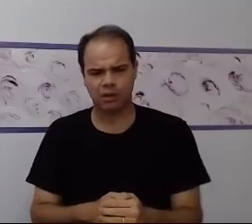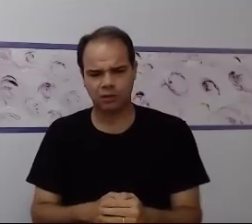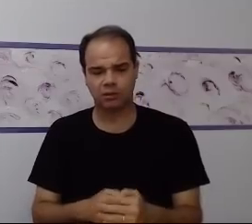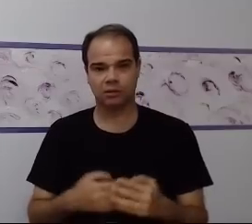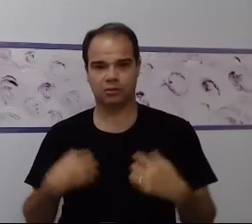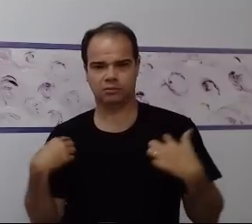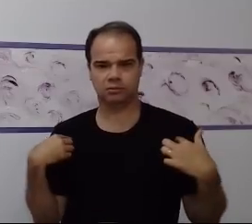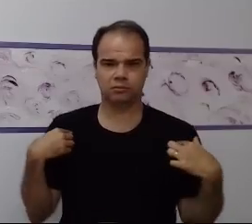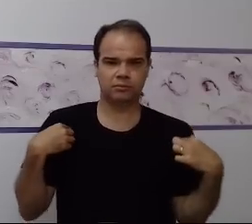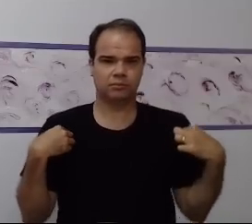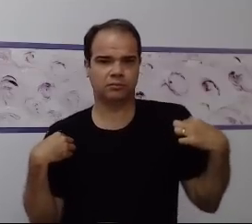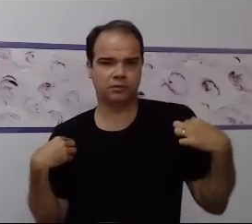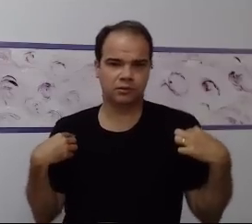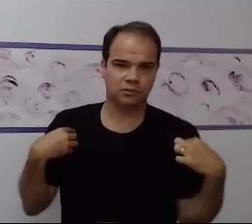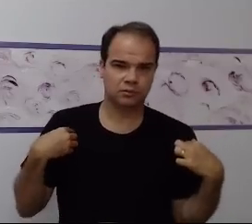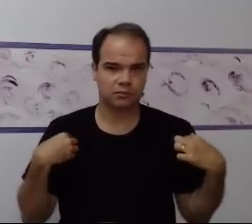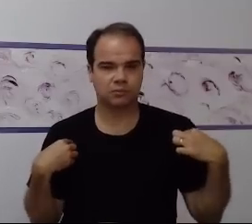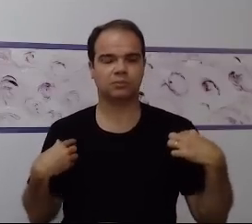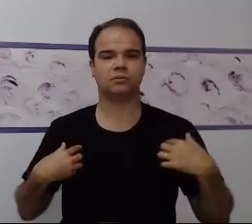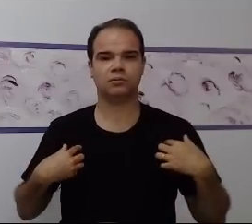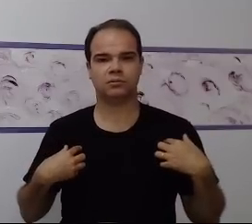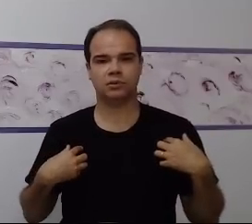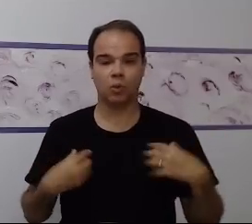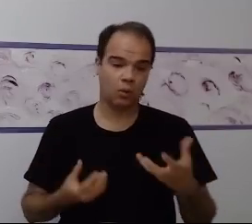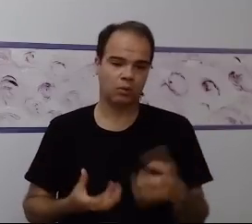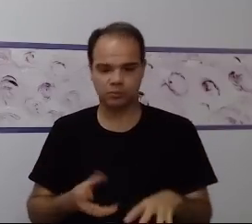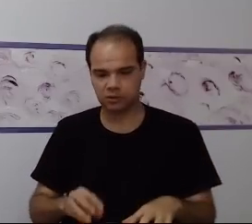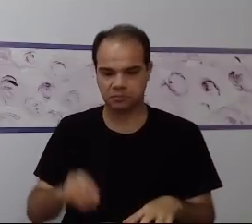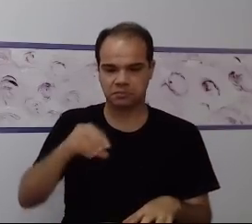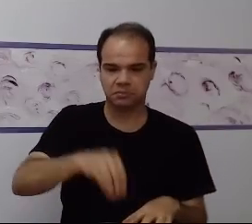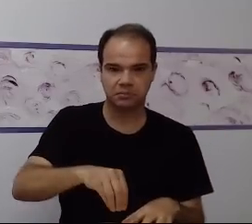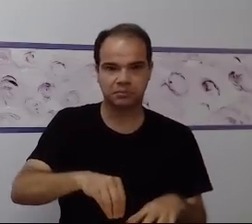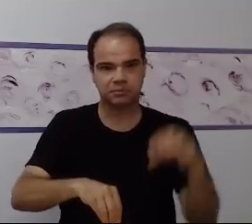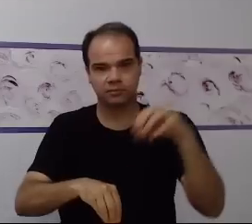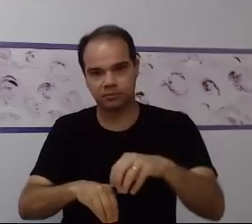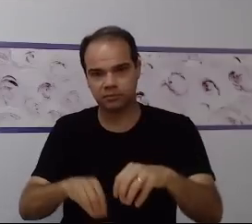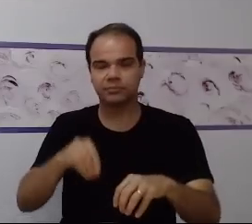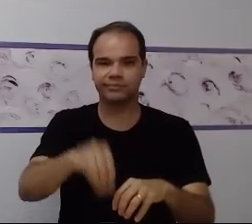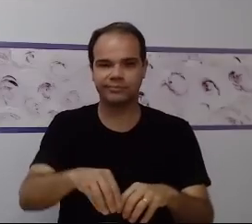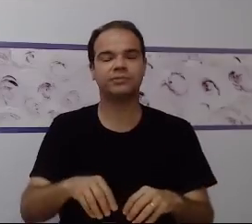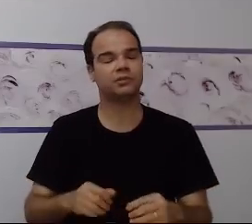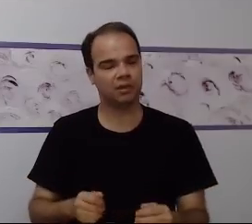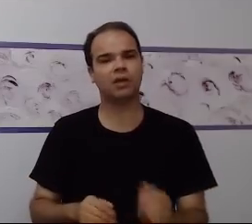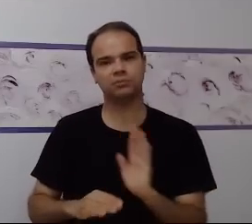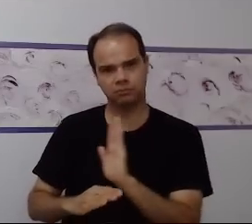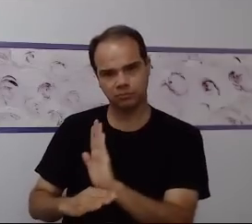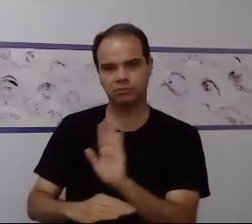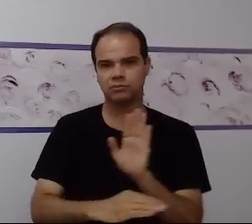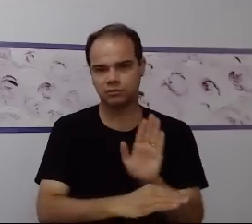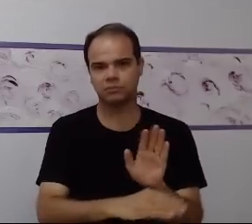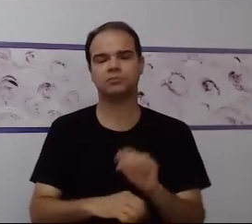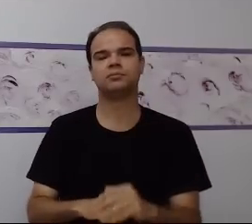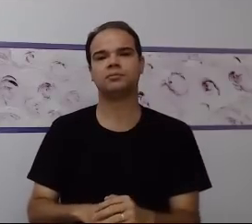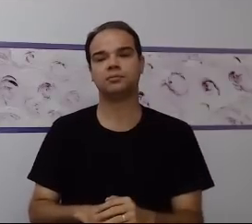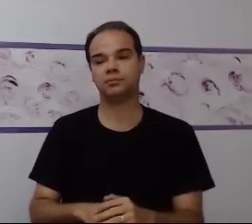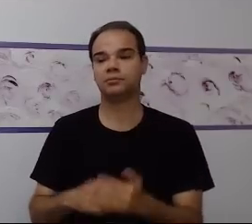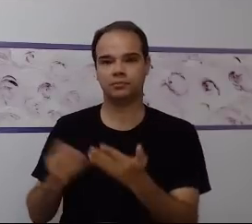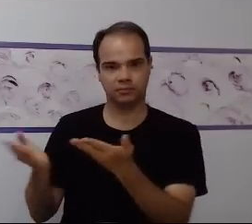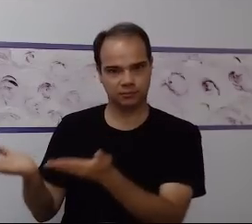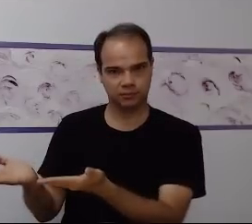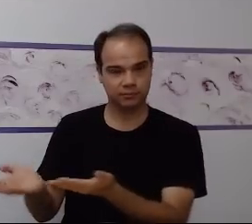coordenação motora, que é o movimento do encaixar, o movimento do pegar, eu vou trabalhar situações que